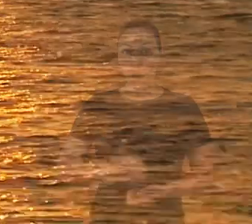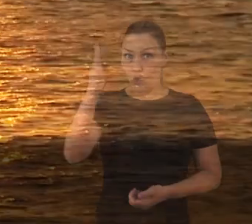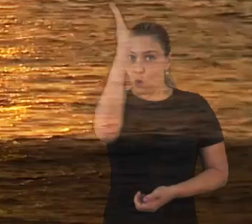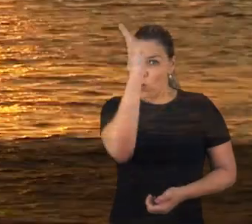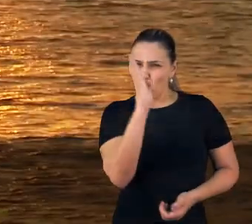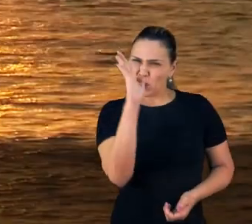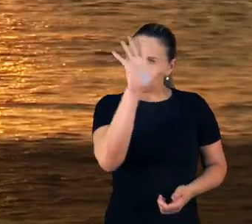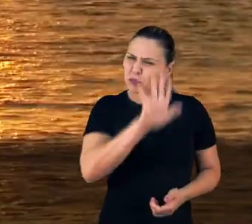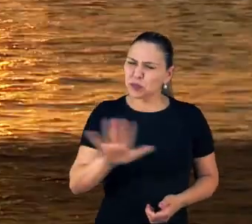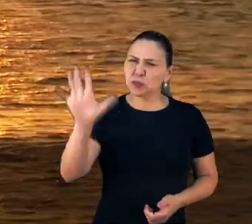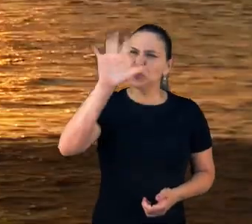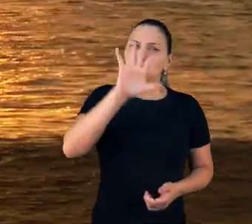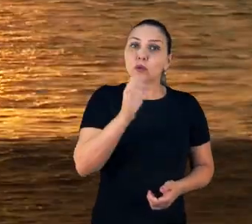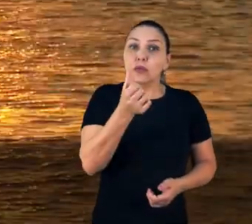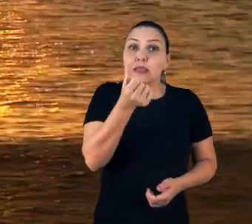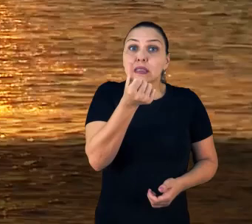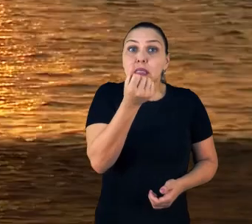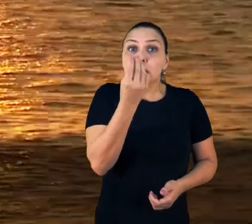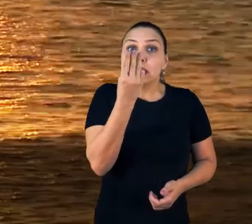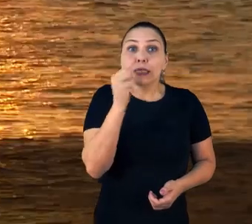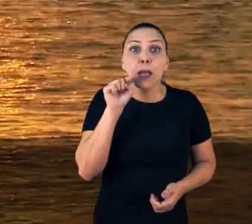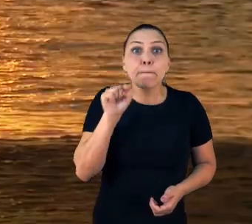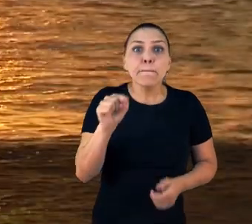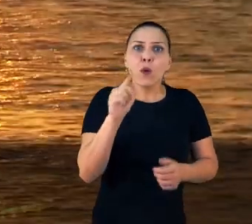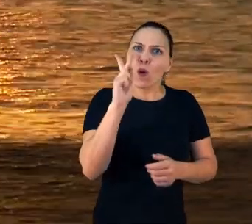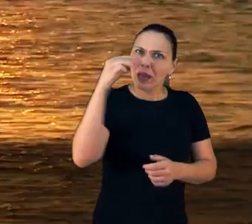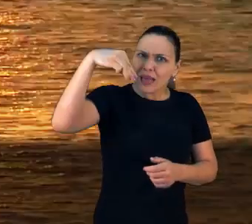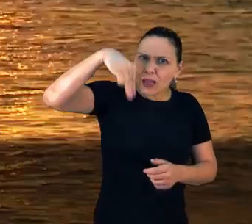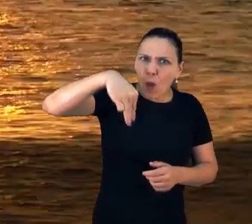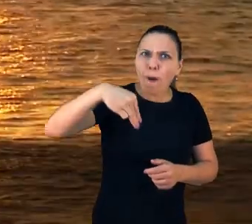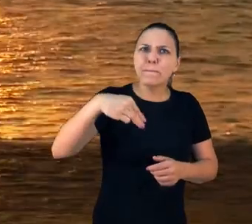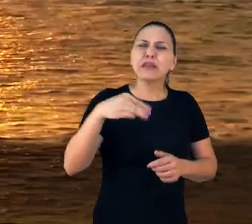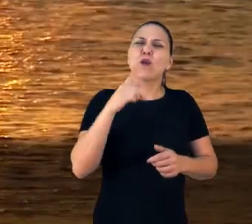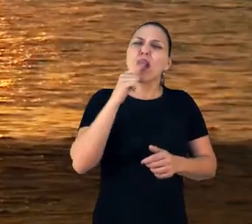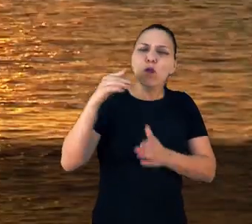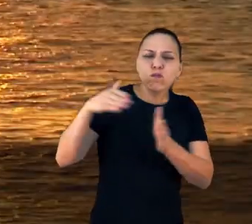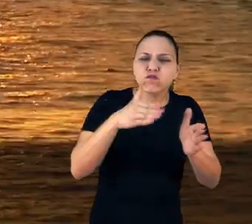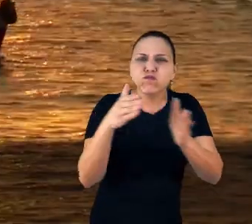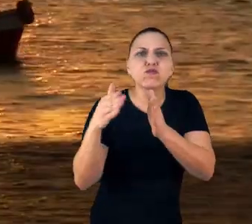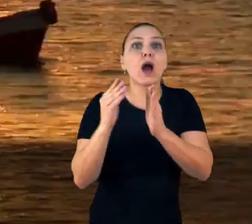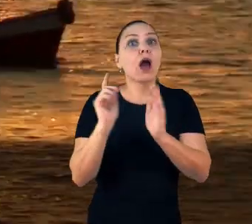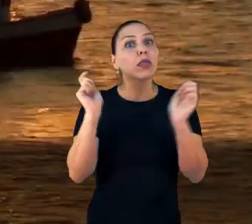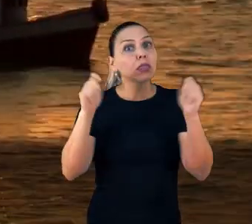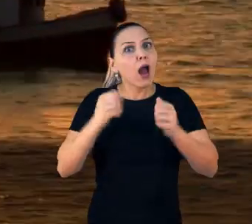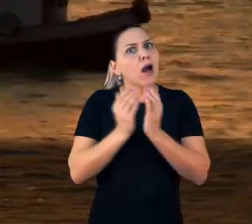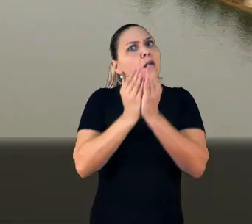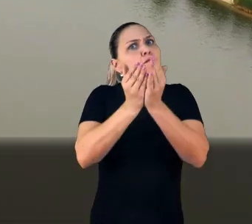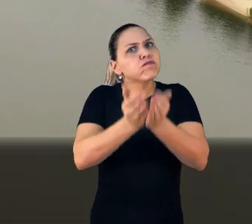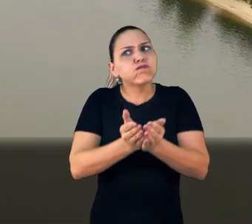O Brasil possui 63 mil quilômetros de rios potencialmente navegáveis.